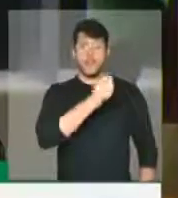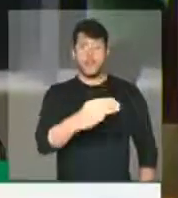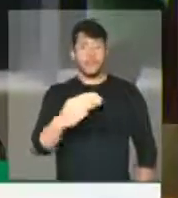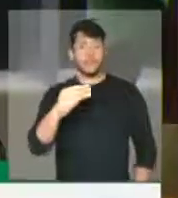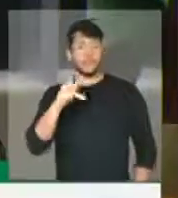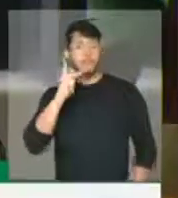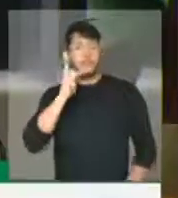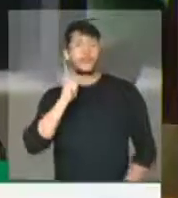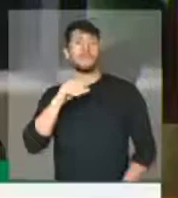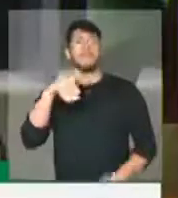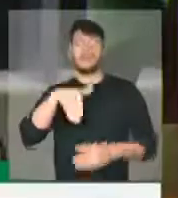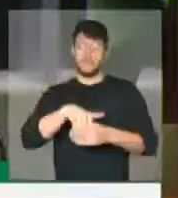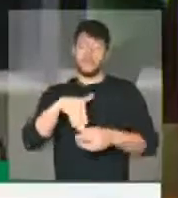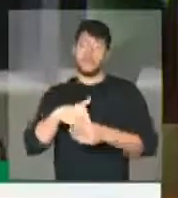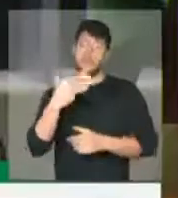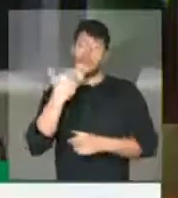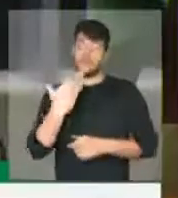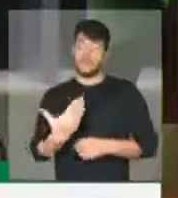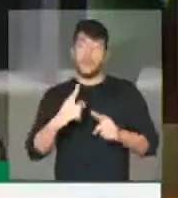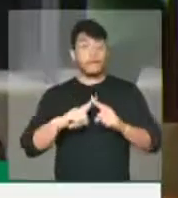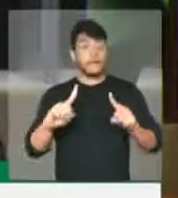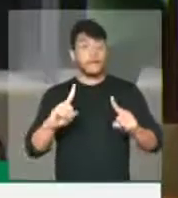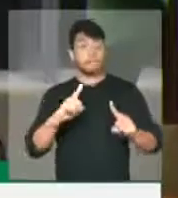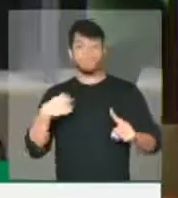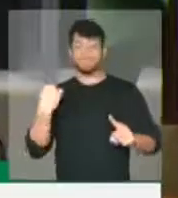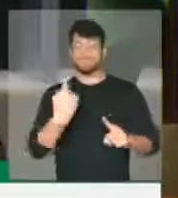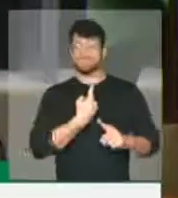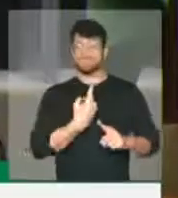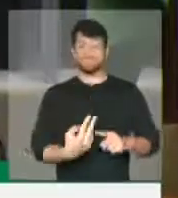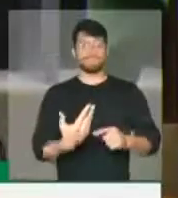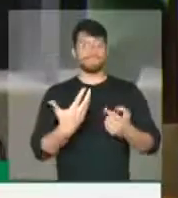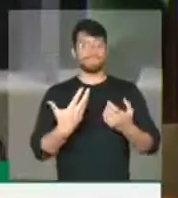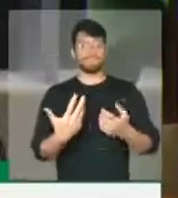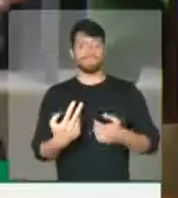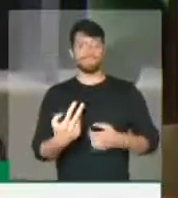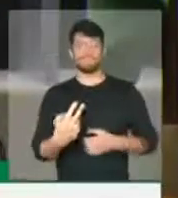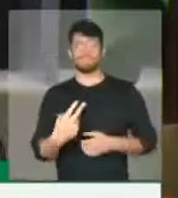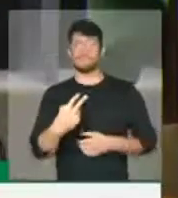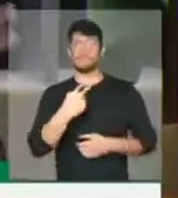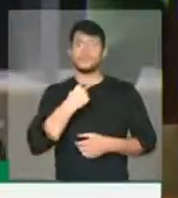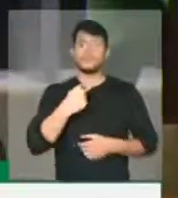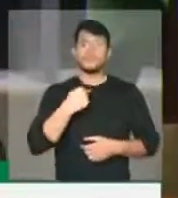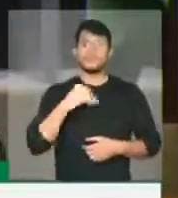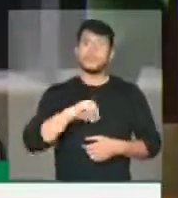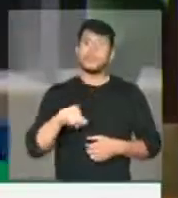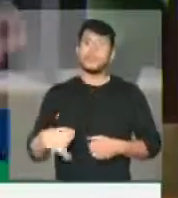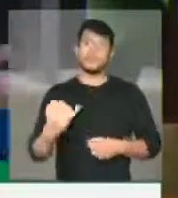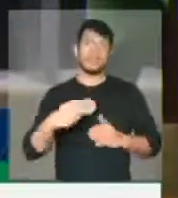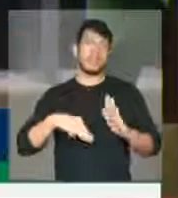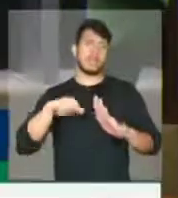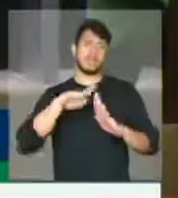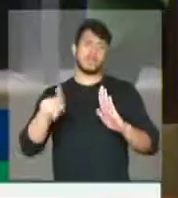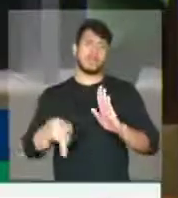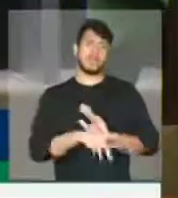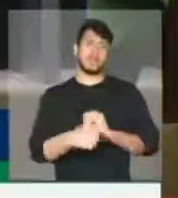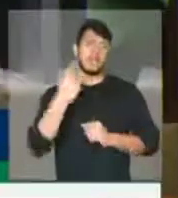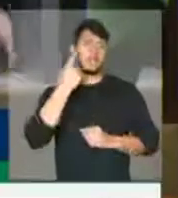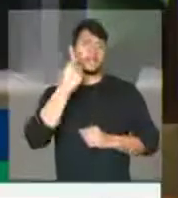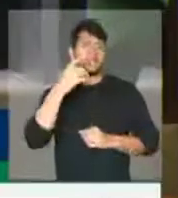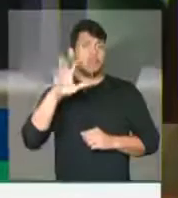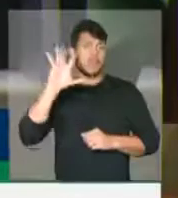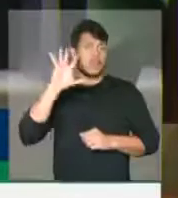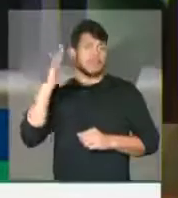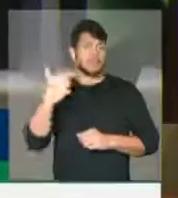No entanto, não vamos fazer dessa medida provisória uma batalha, um campo de guerra, para tentar resolver